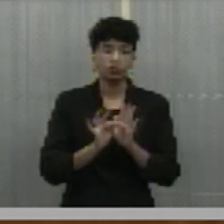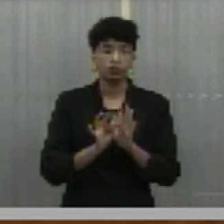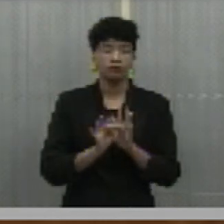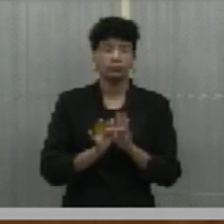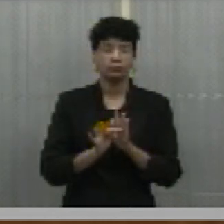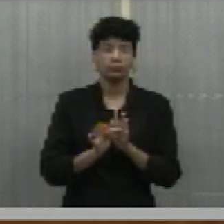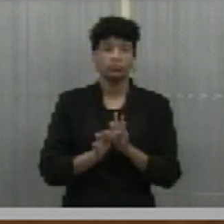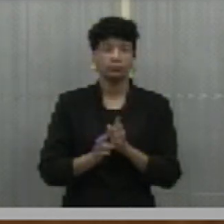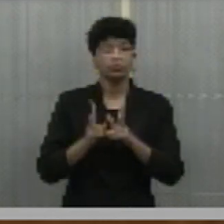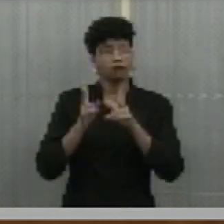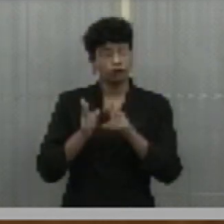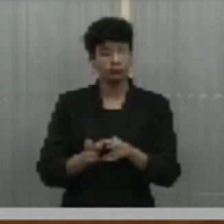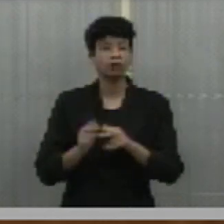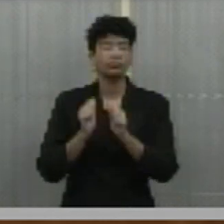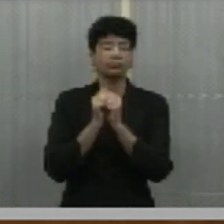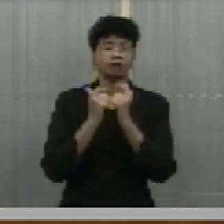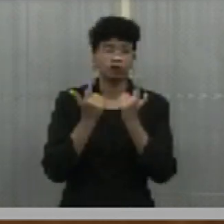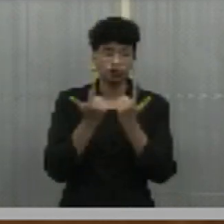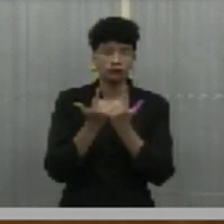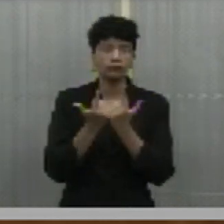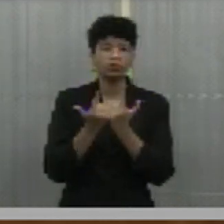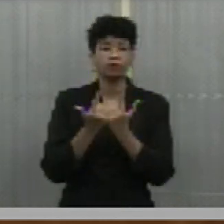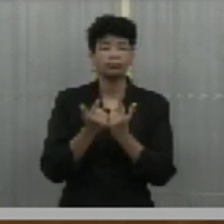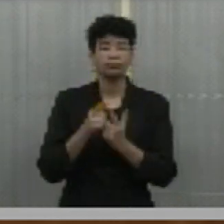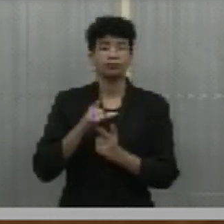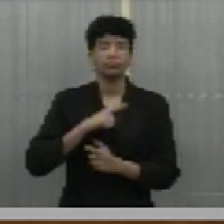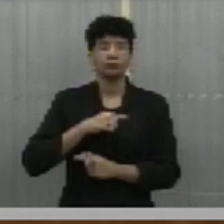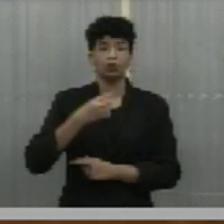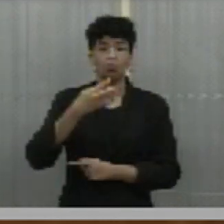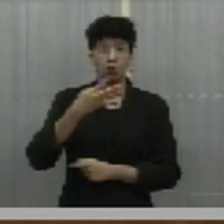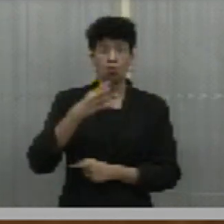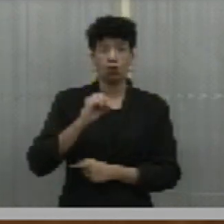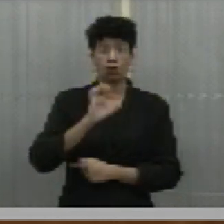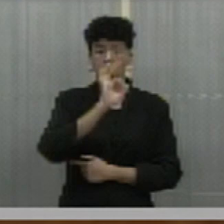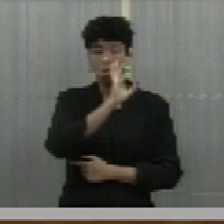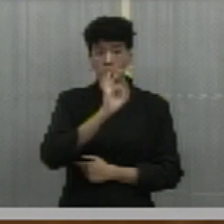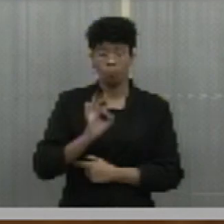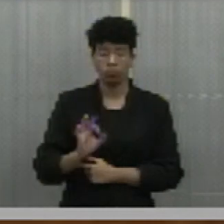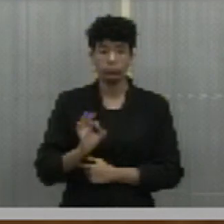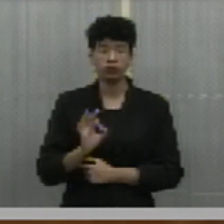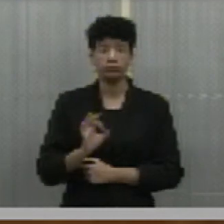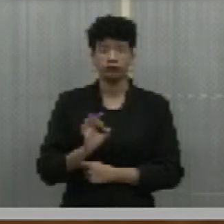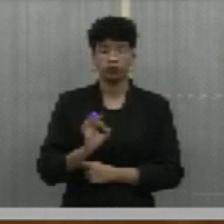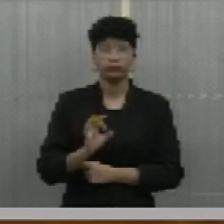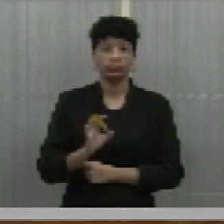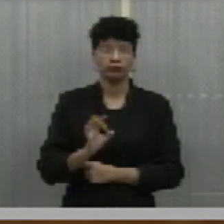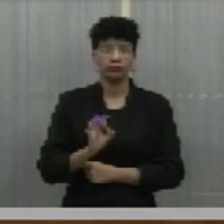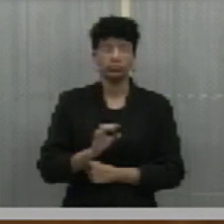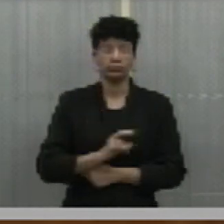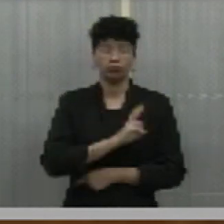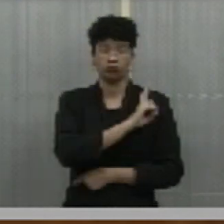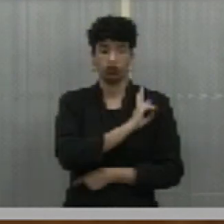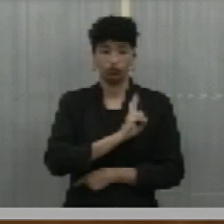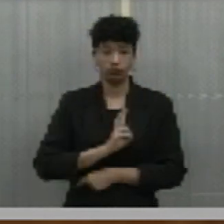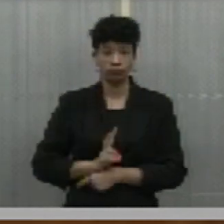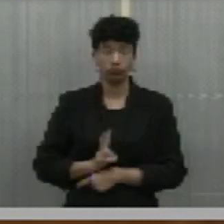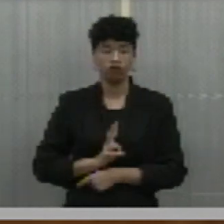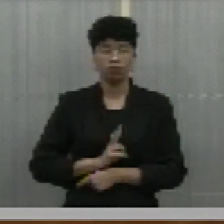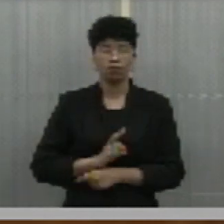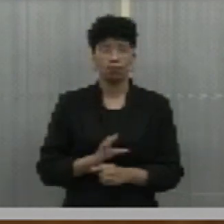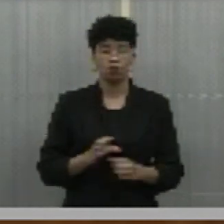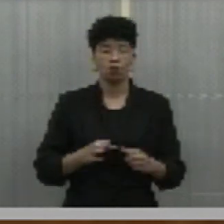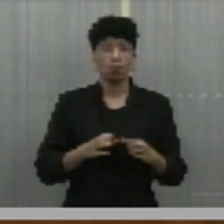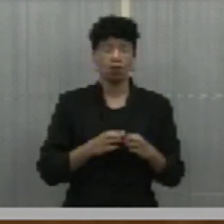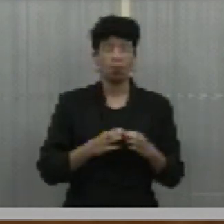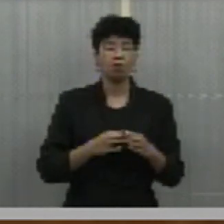como esta casa, tem 40% dos vereadores da Câmara Legislativa,